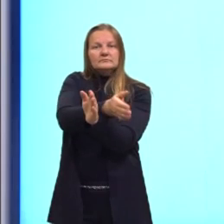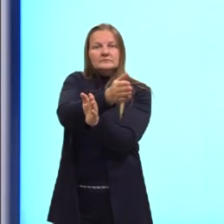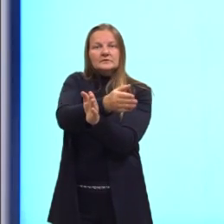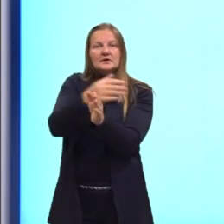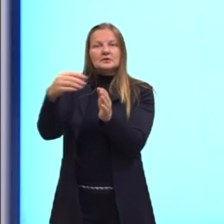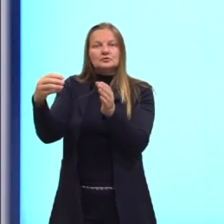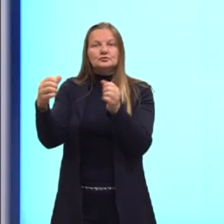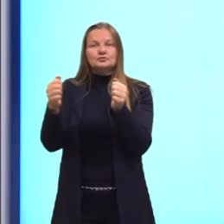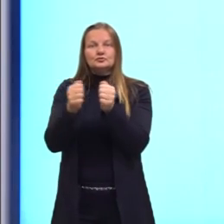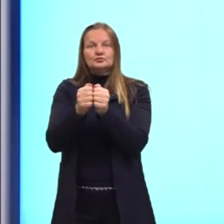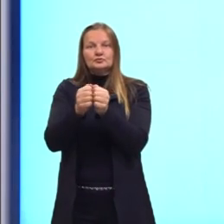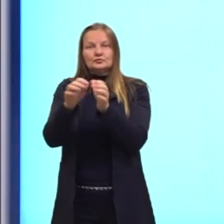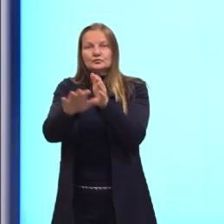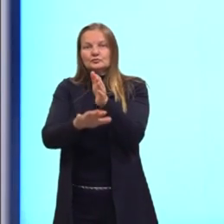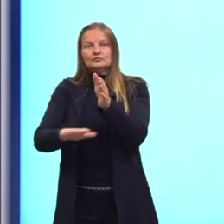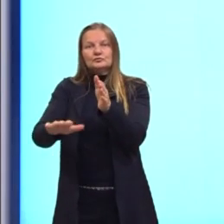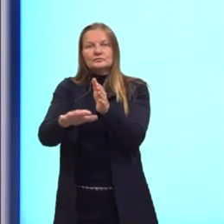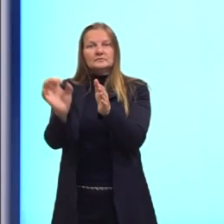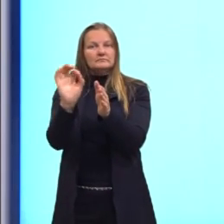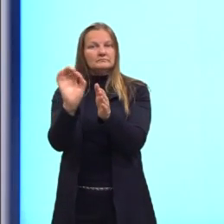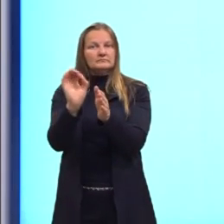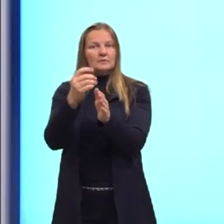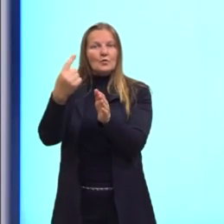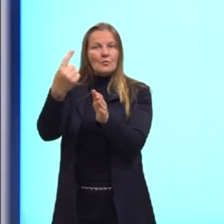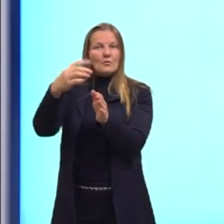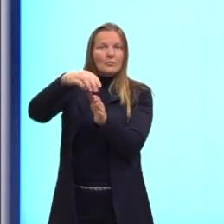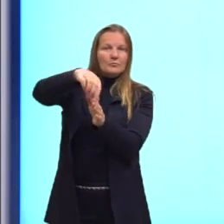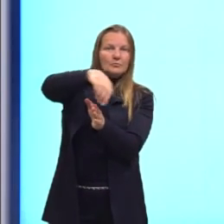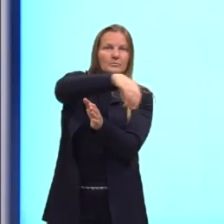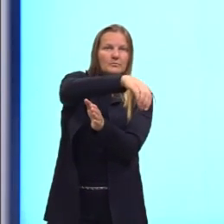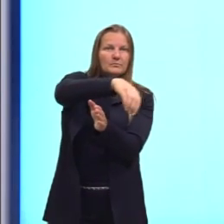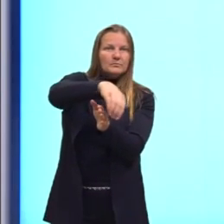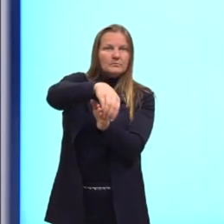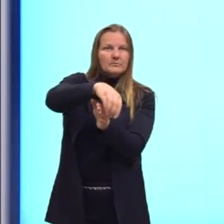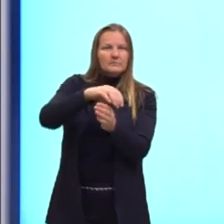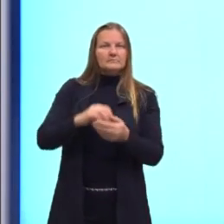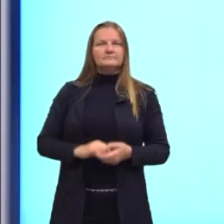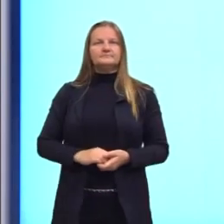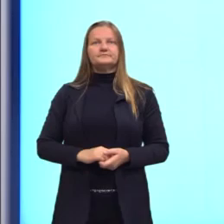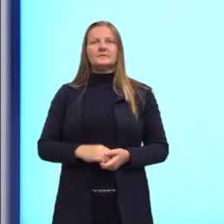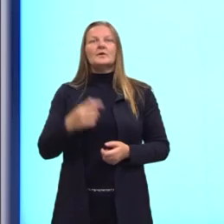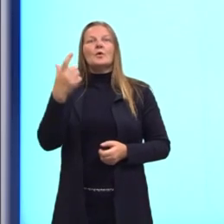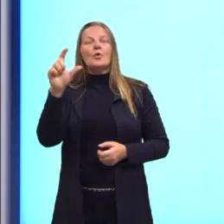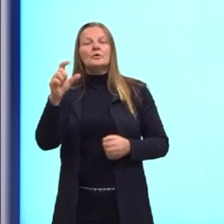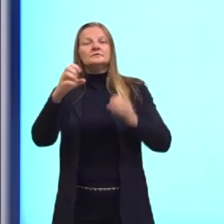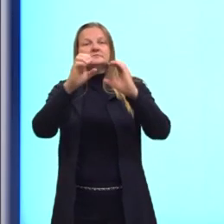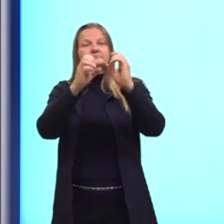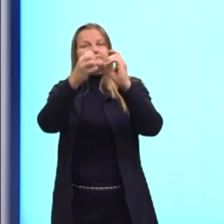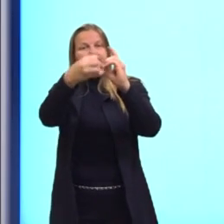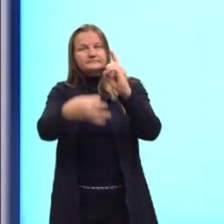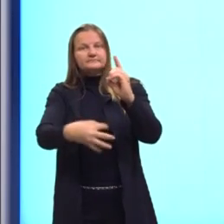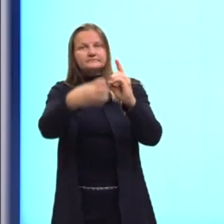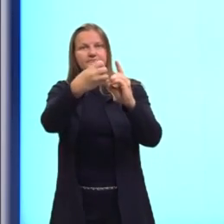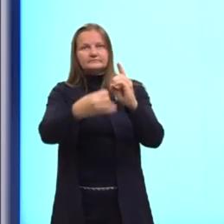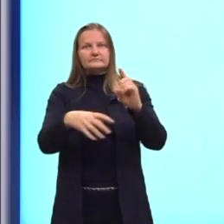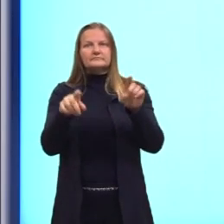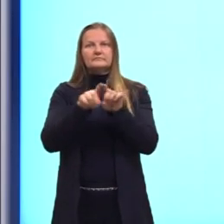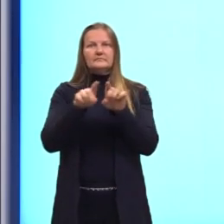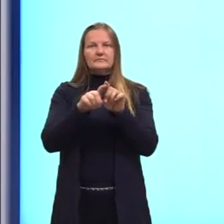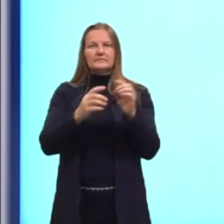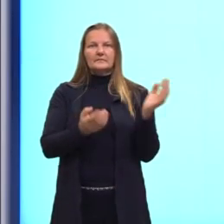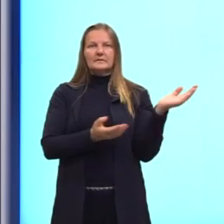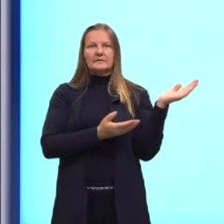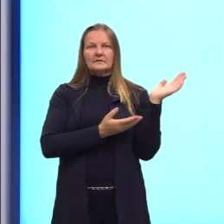ficaram do mesmo semi-espaço ou do mesmo lado. Outra definição que a gente pode utilizar